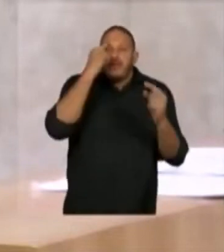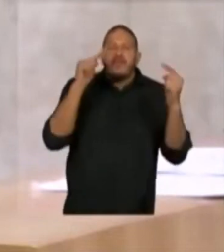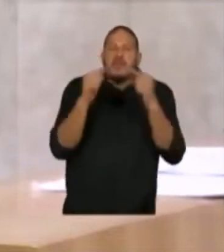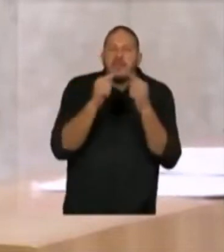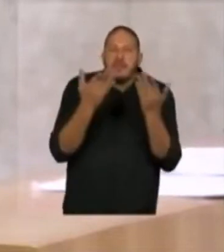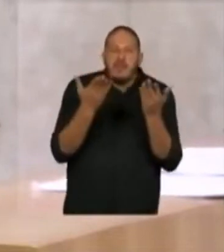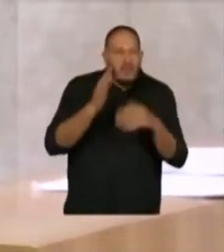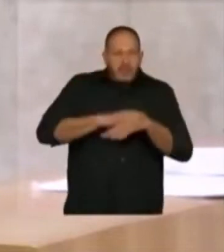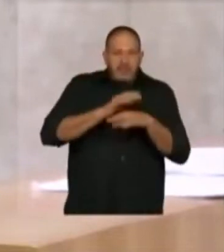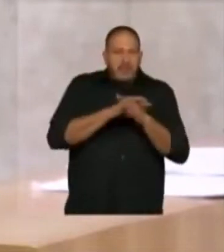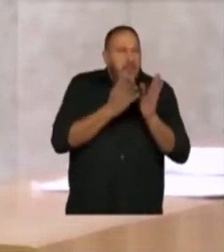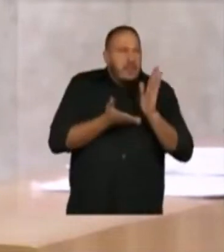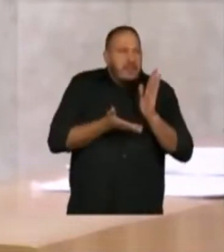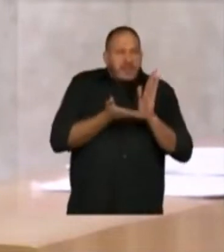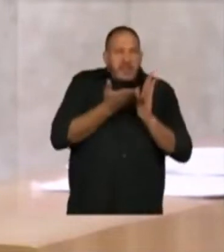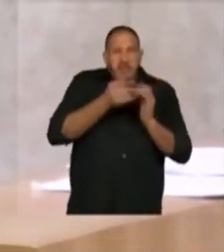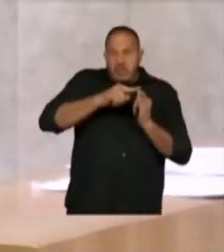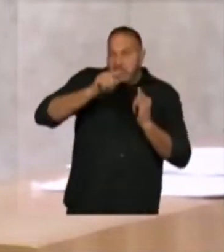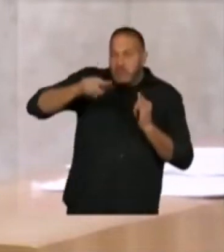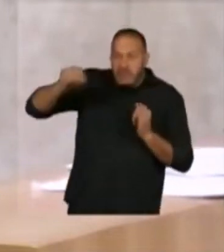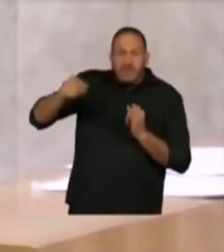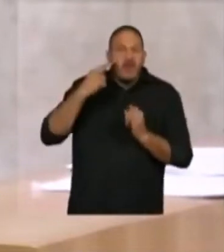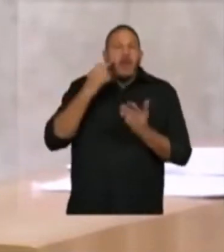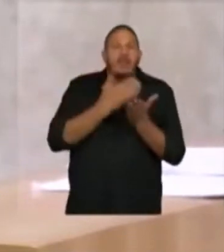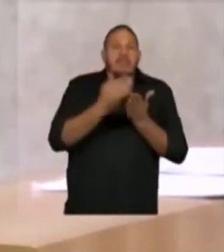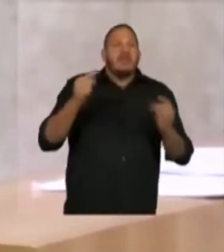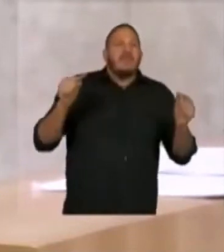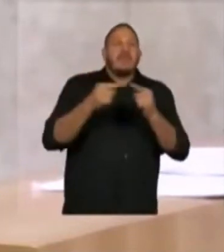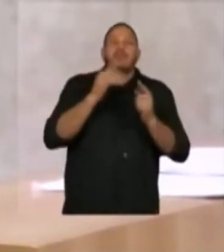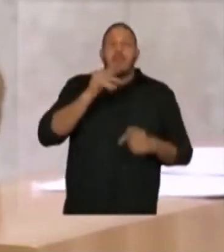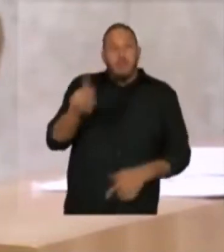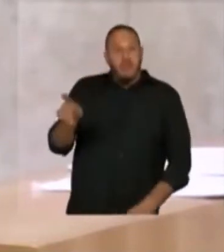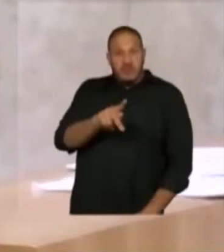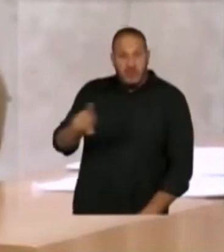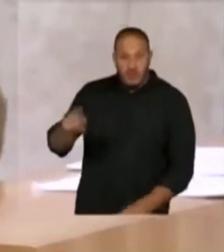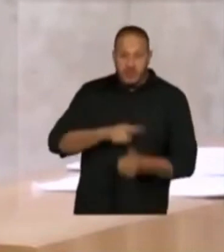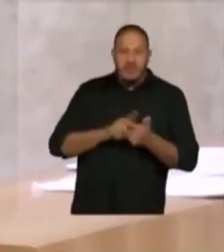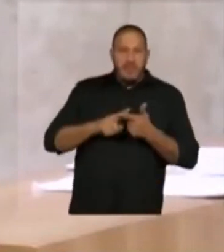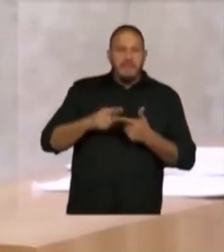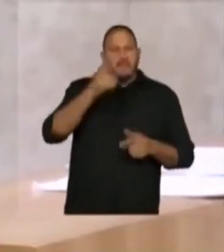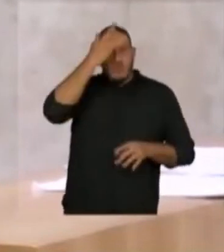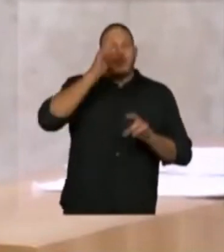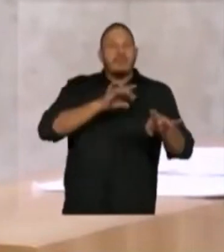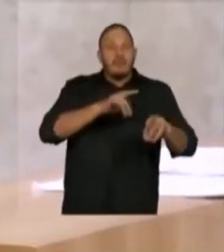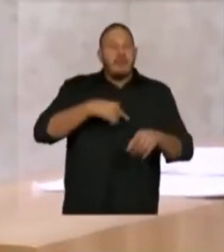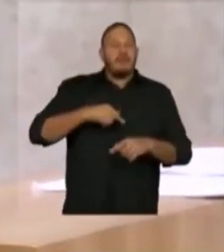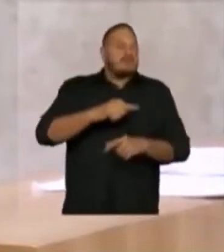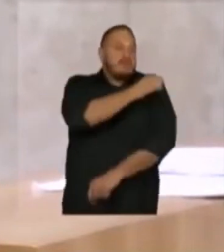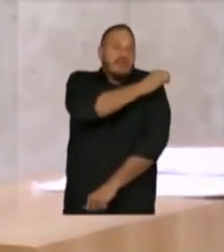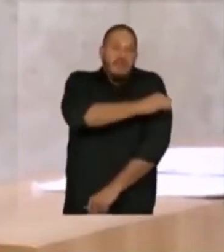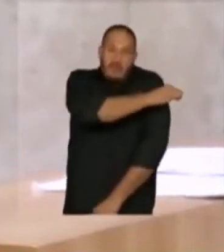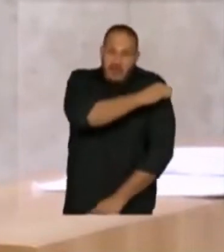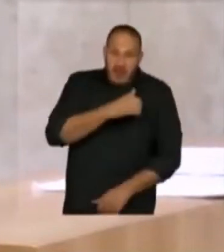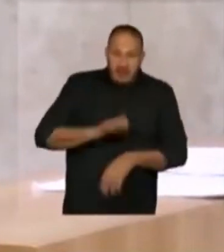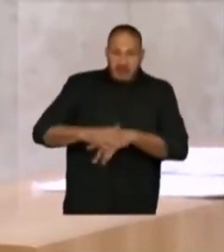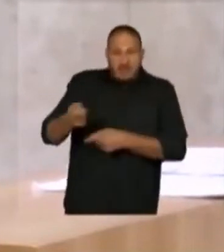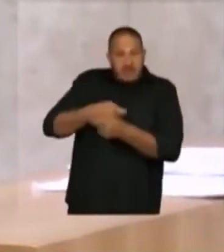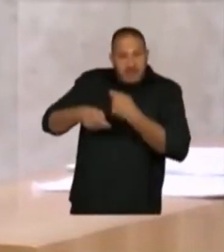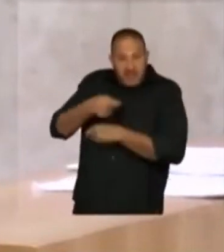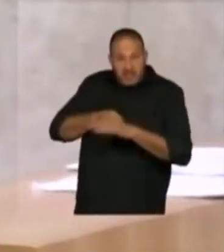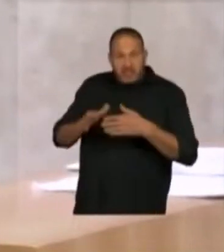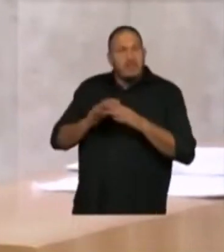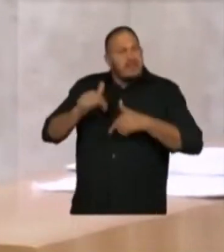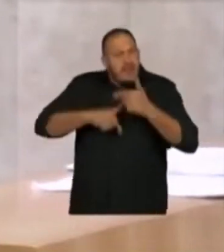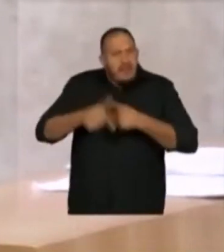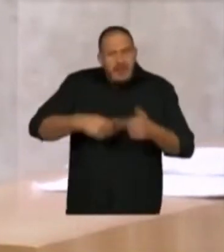de fazer reajuste inflacionário vai começar a valer para o professor, para a técnica de enfermagem, para o administrativo que